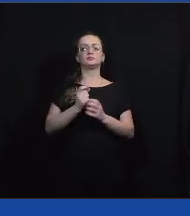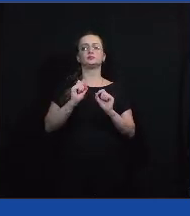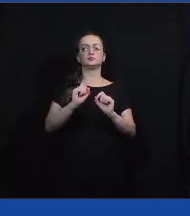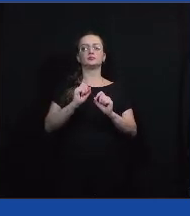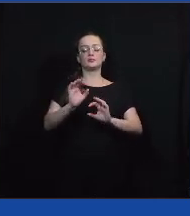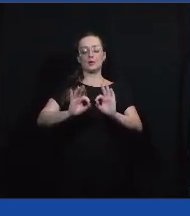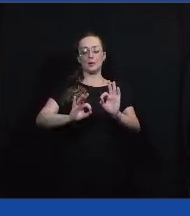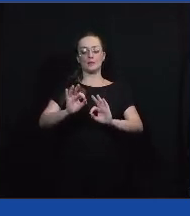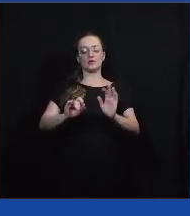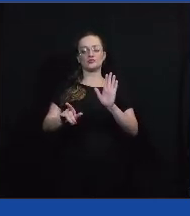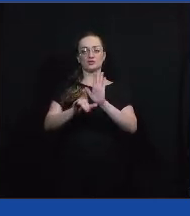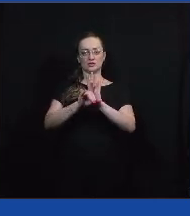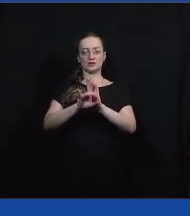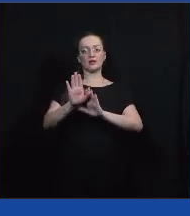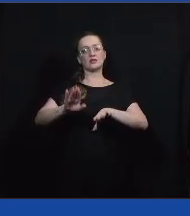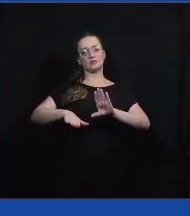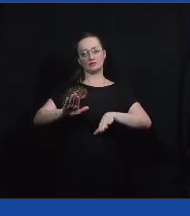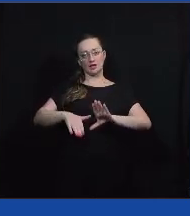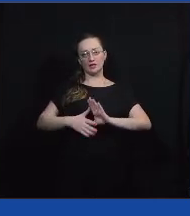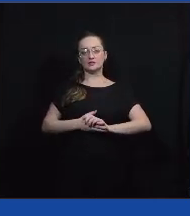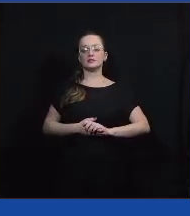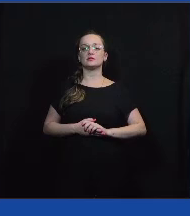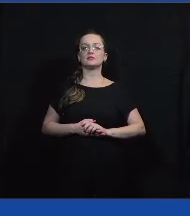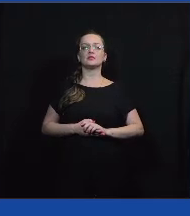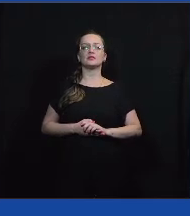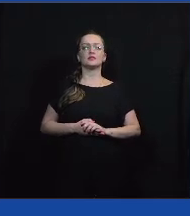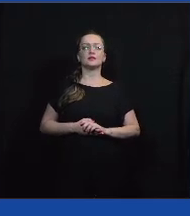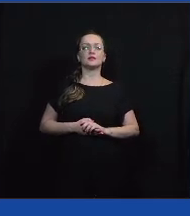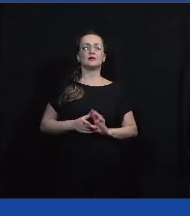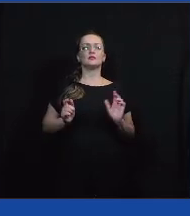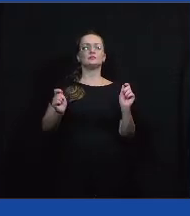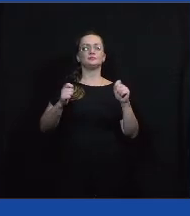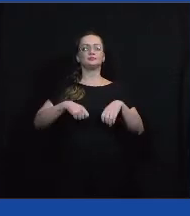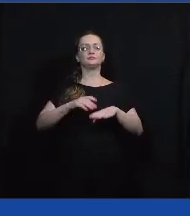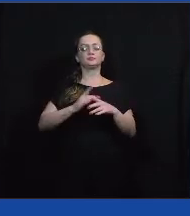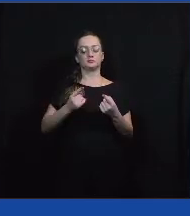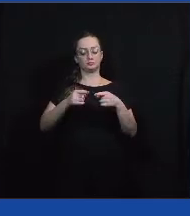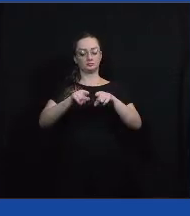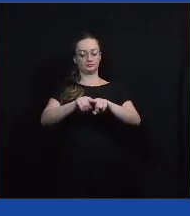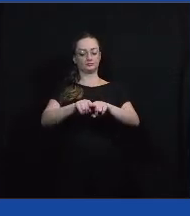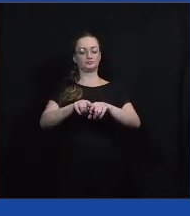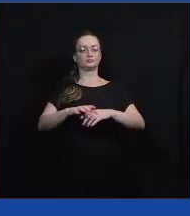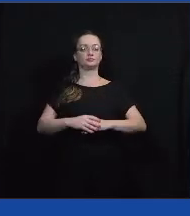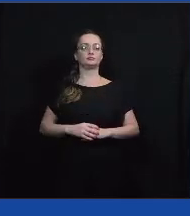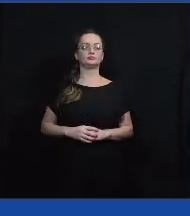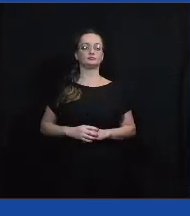um projeto de lei, eventualmente, para viabilizar a parceria, né?